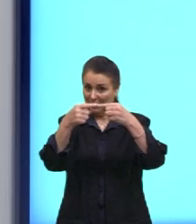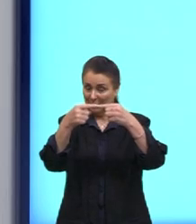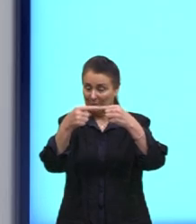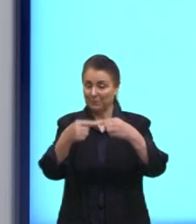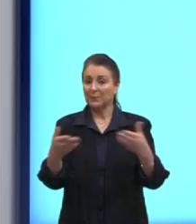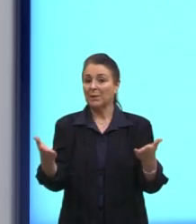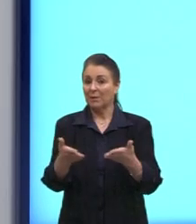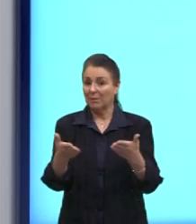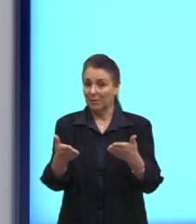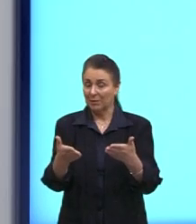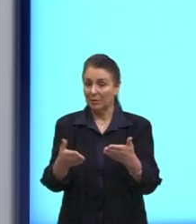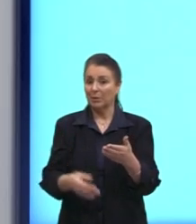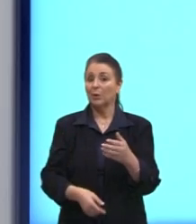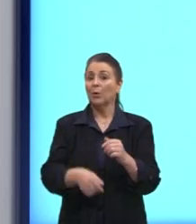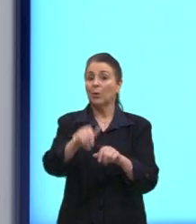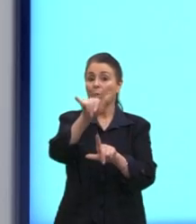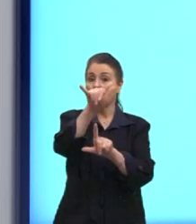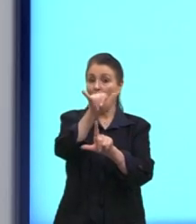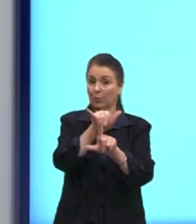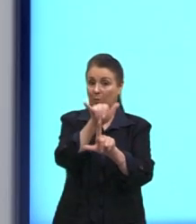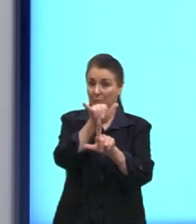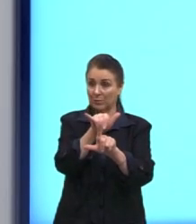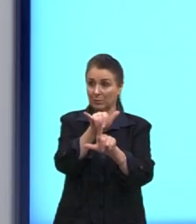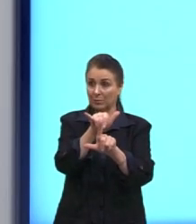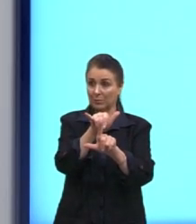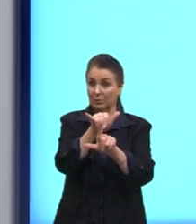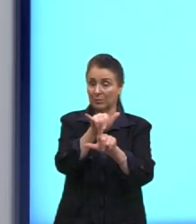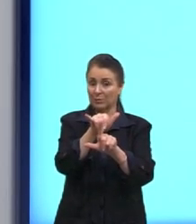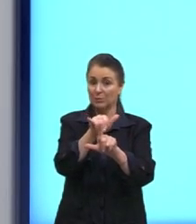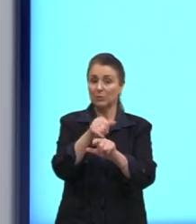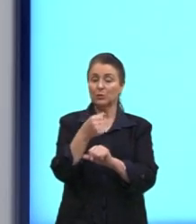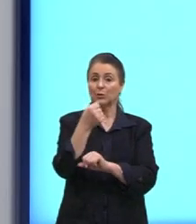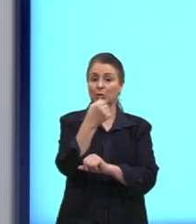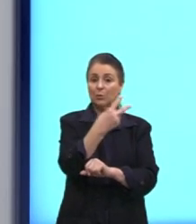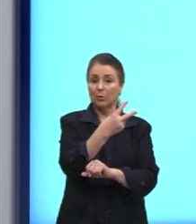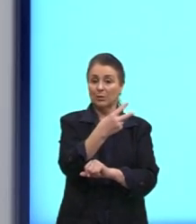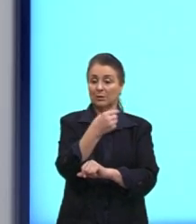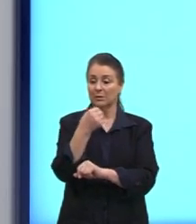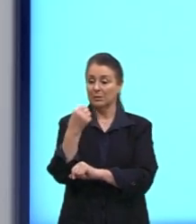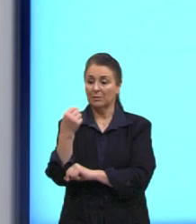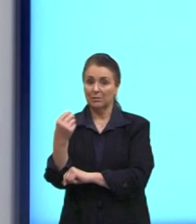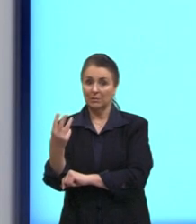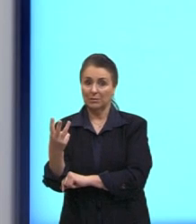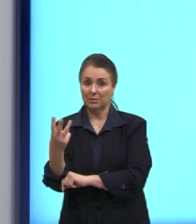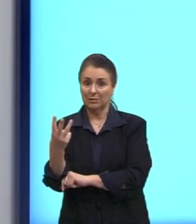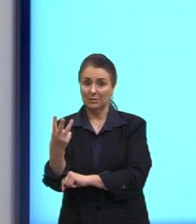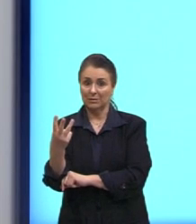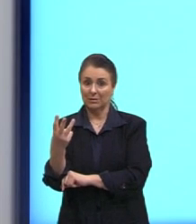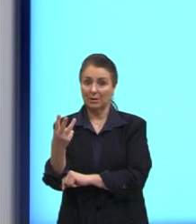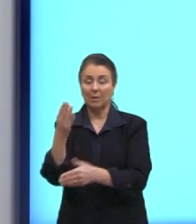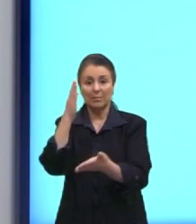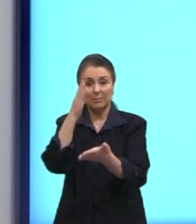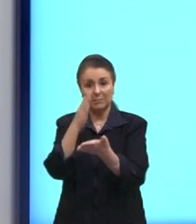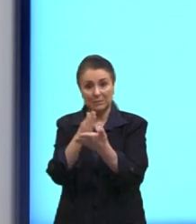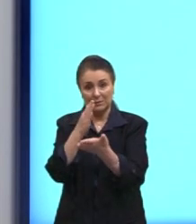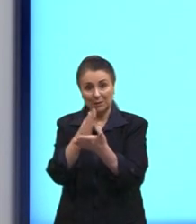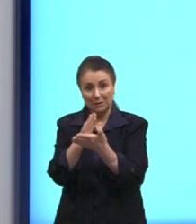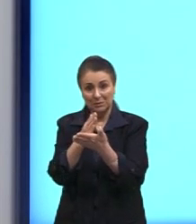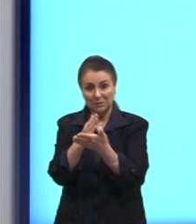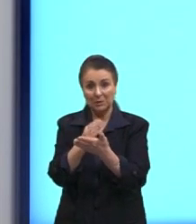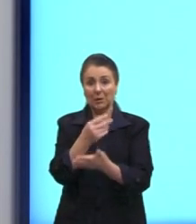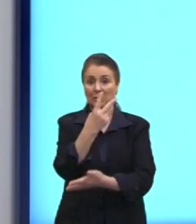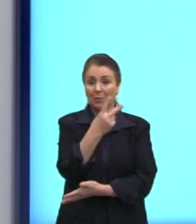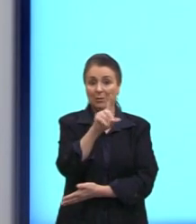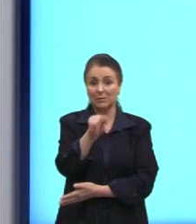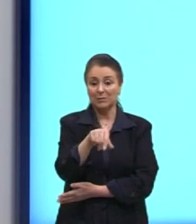Agora, o eixo y variou de 2 até o 3 ali, Pegar exatamente a metade. 2